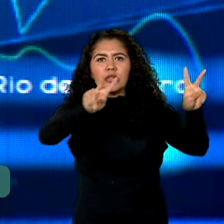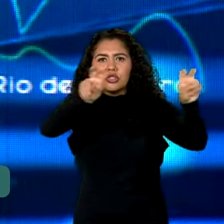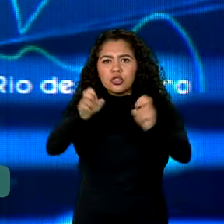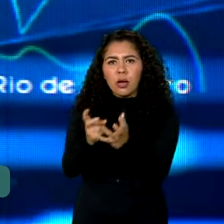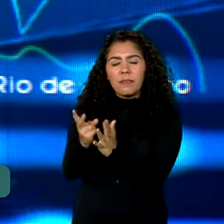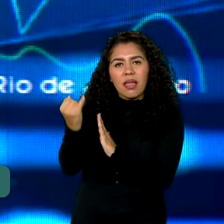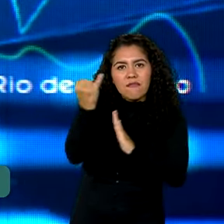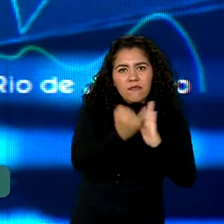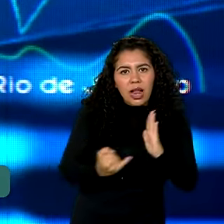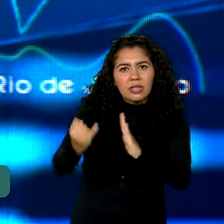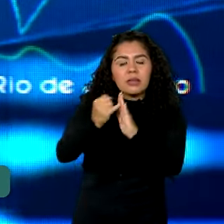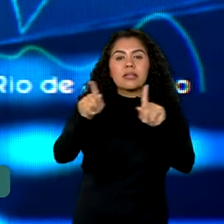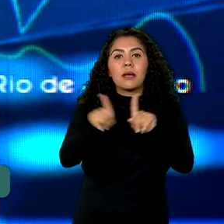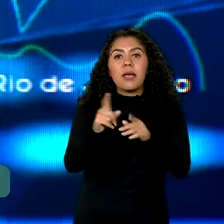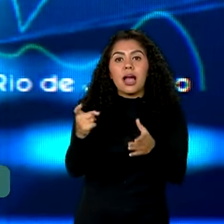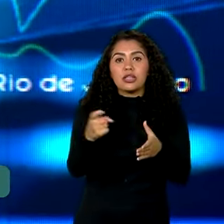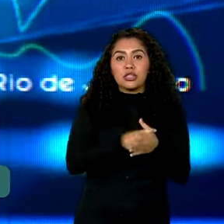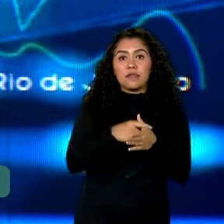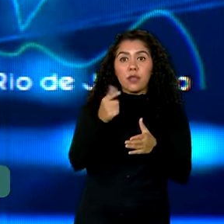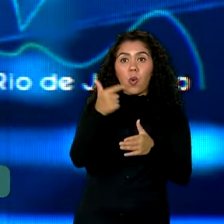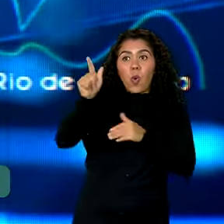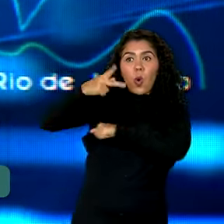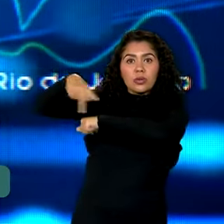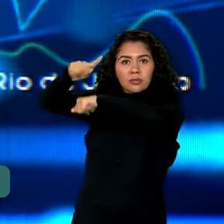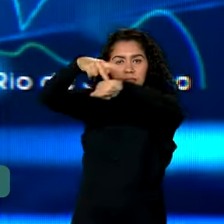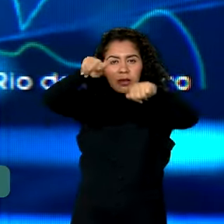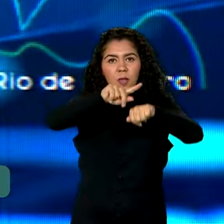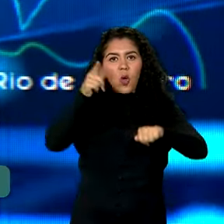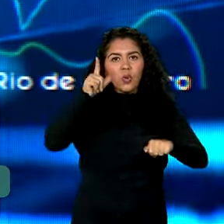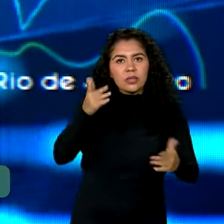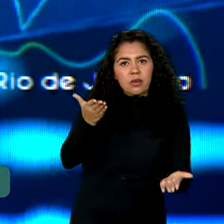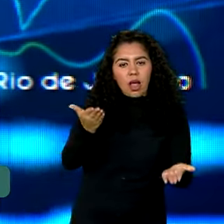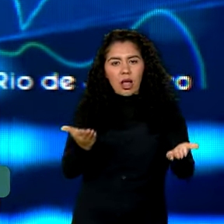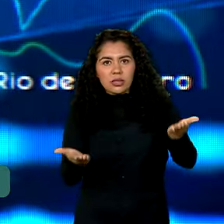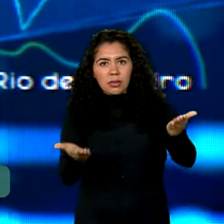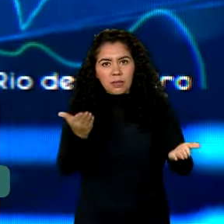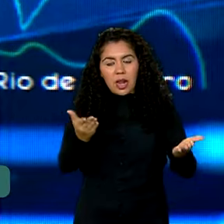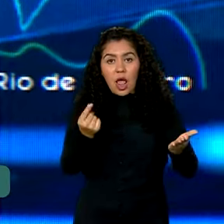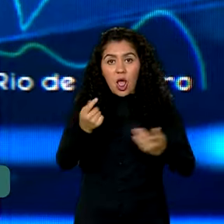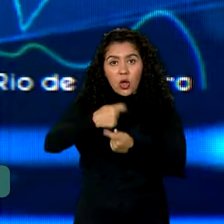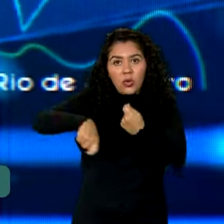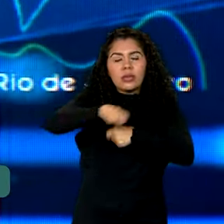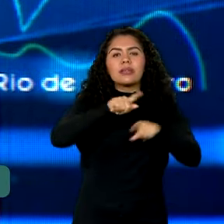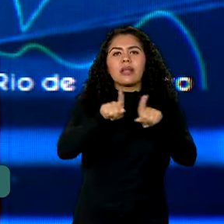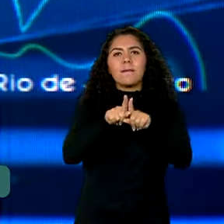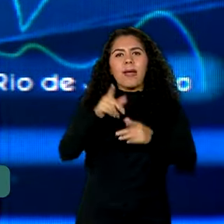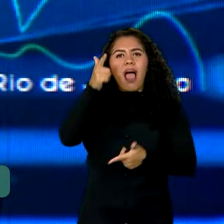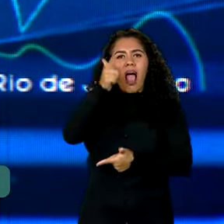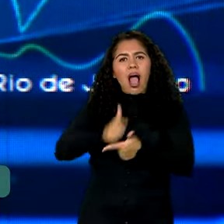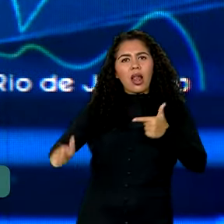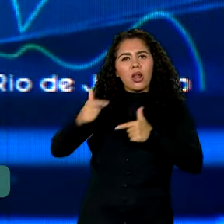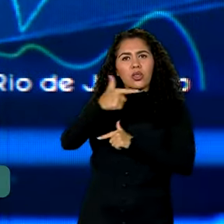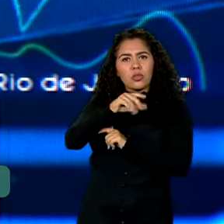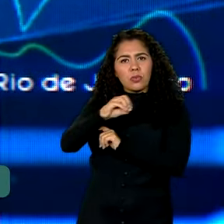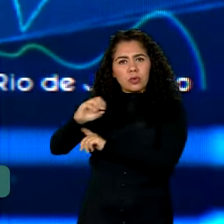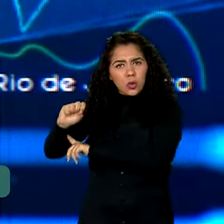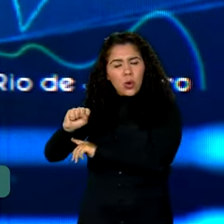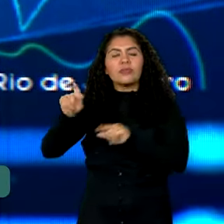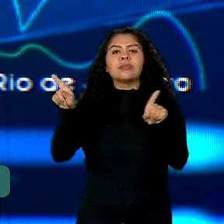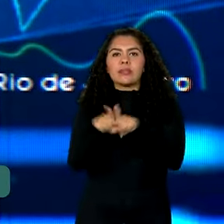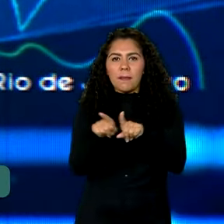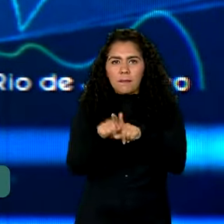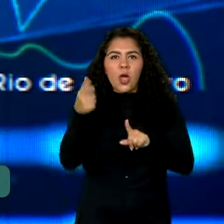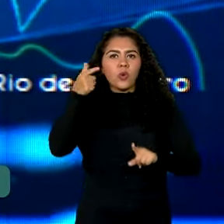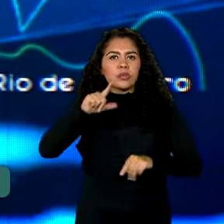conquistamos estabilidade econômica. Soubemos navegar pela crise de 2008 e, superado o impacto da pandemia,